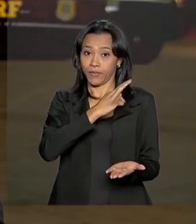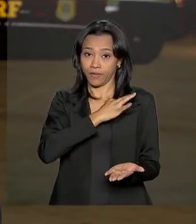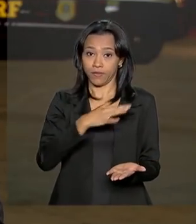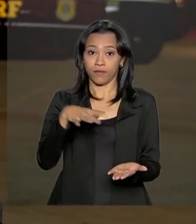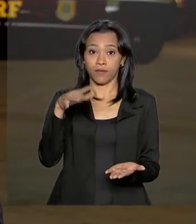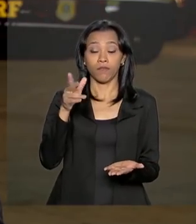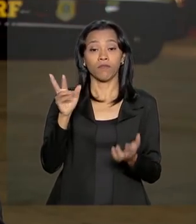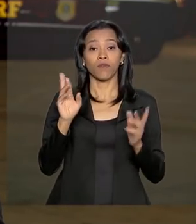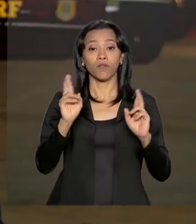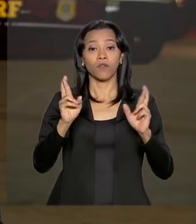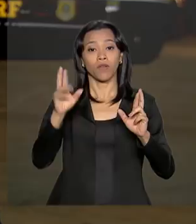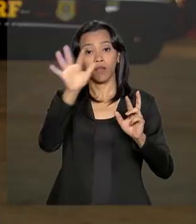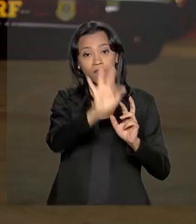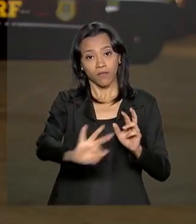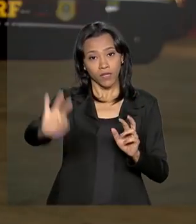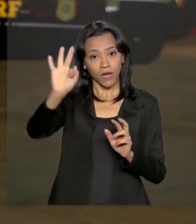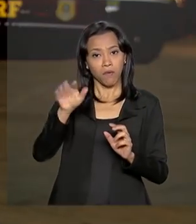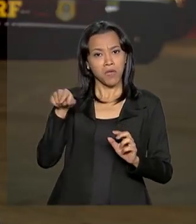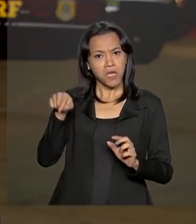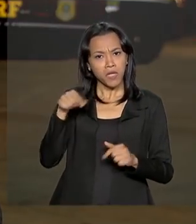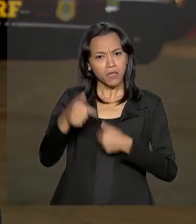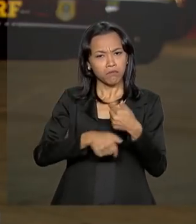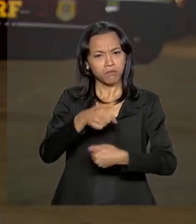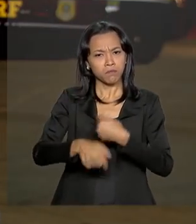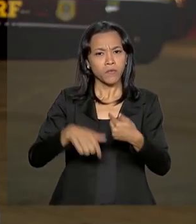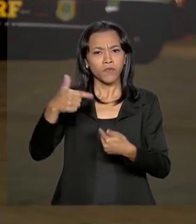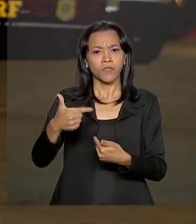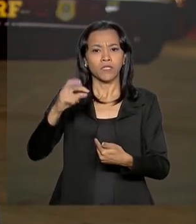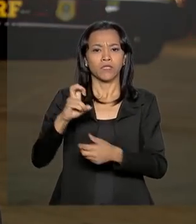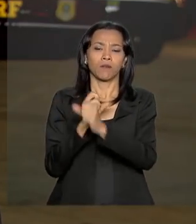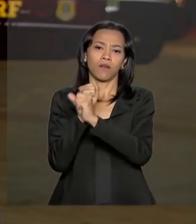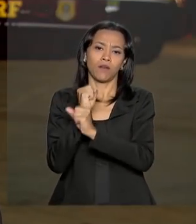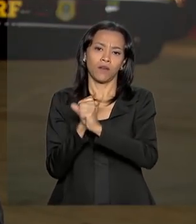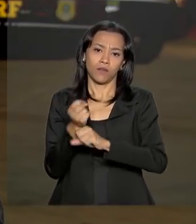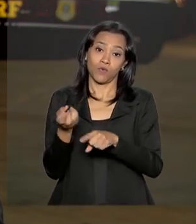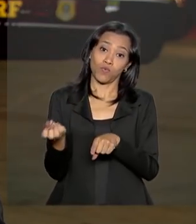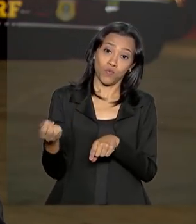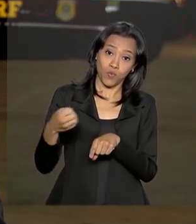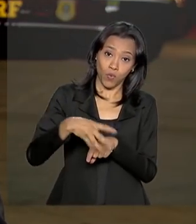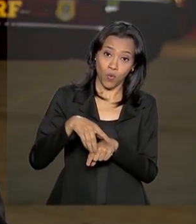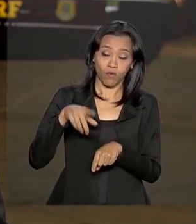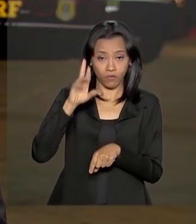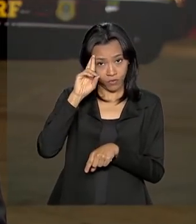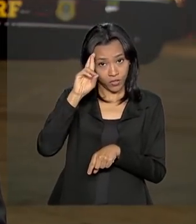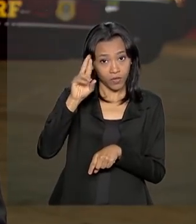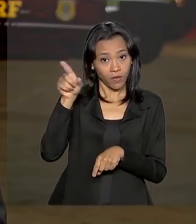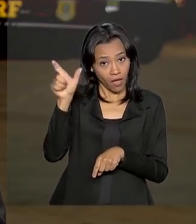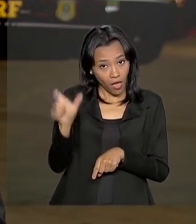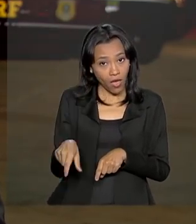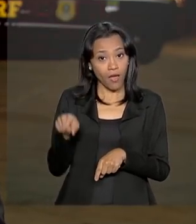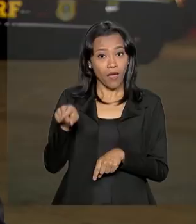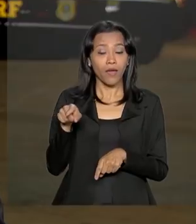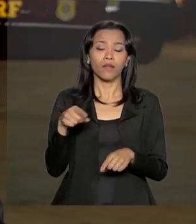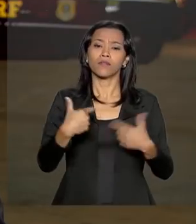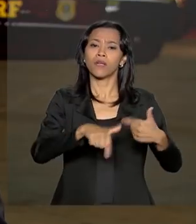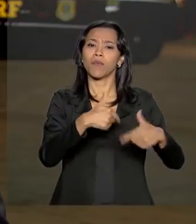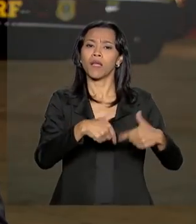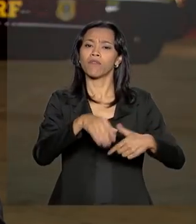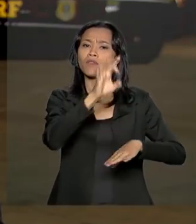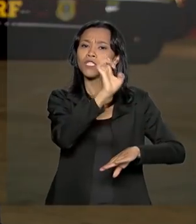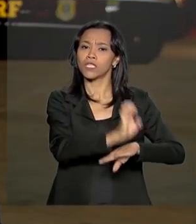Há 25 anos, na corporação, o novo diretor era superintendente da PRF no estado do Paraná.